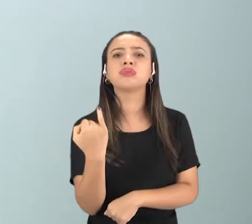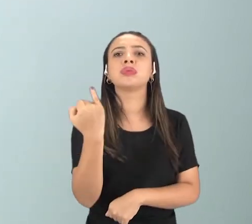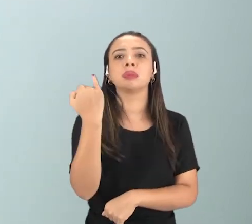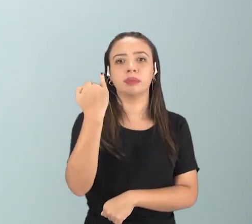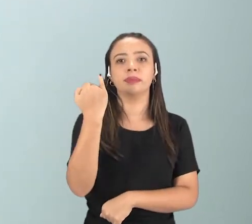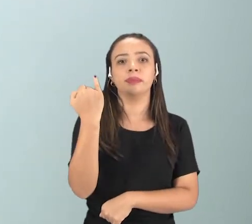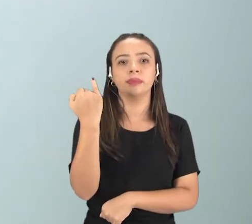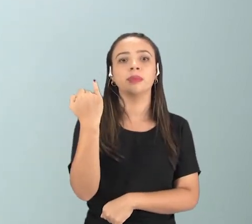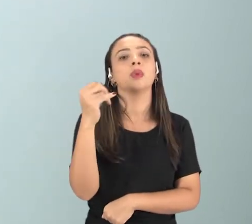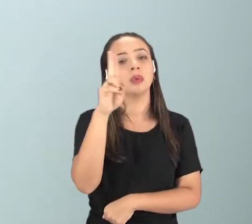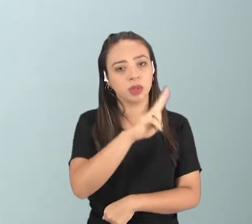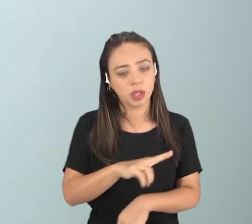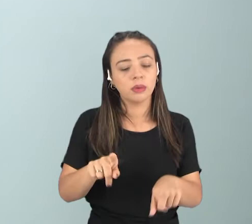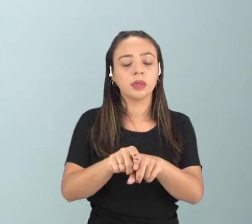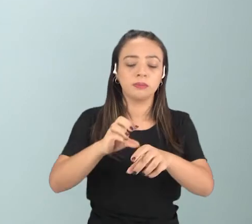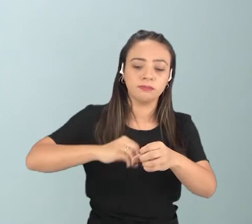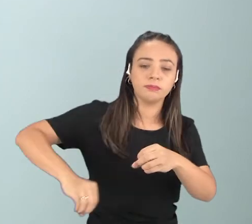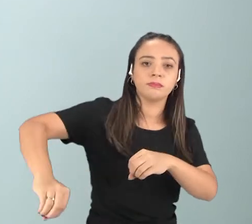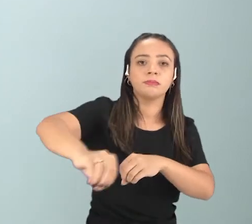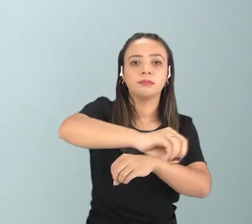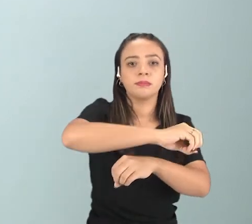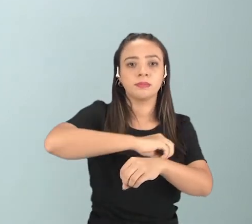muito o ciclo da Lua, tá bom?